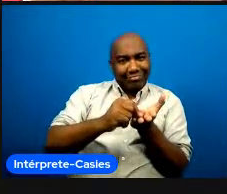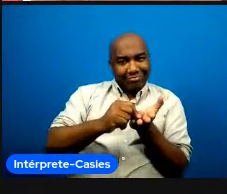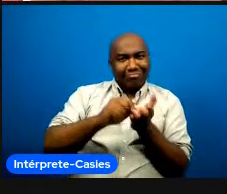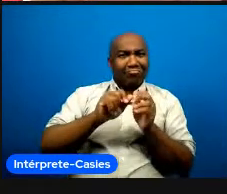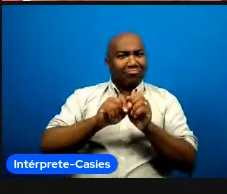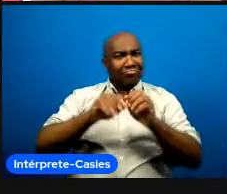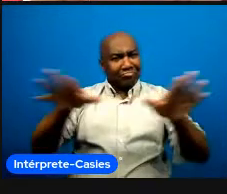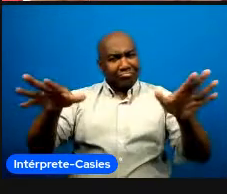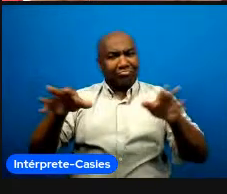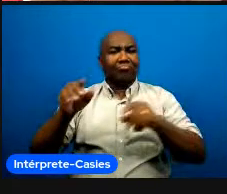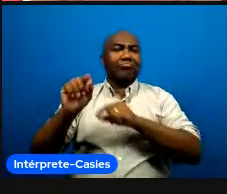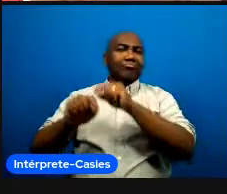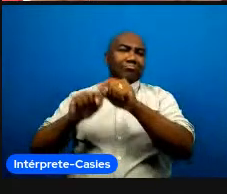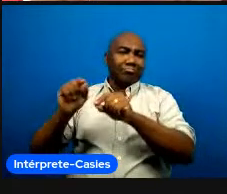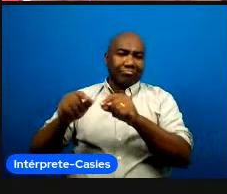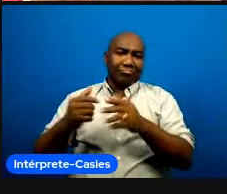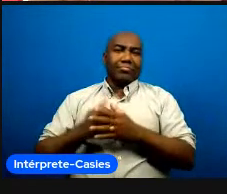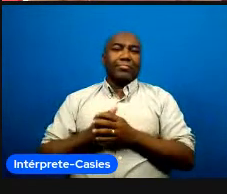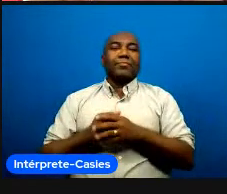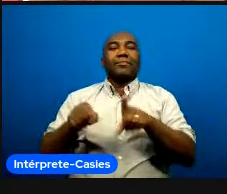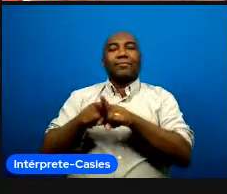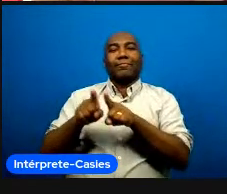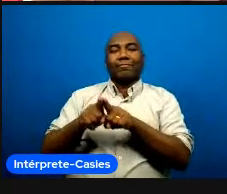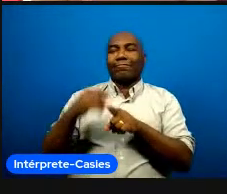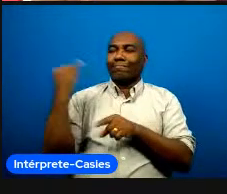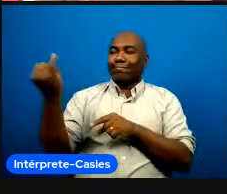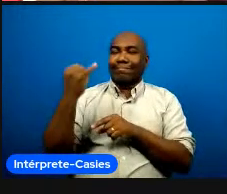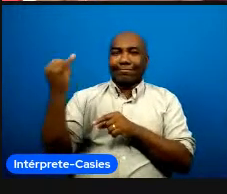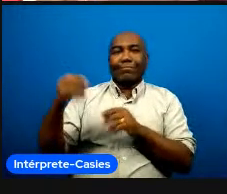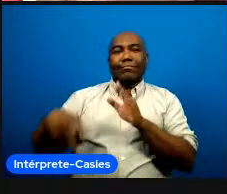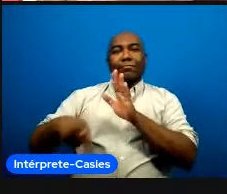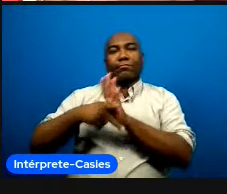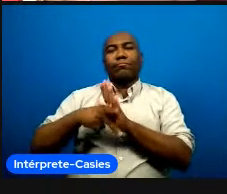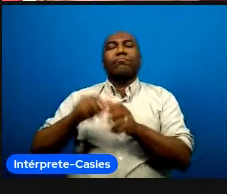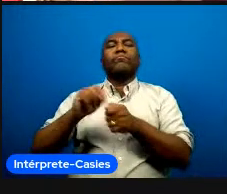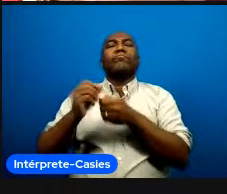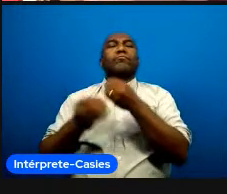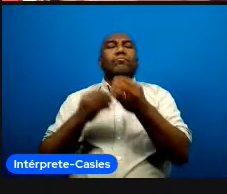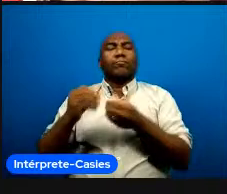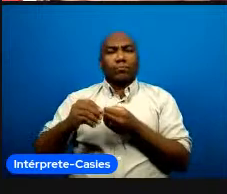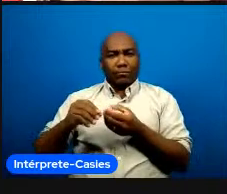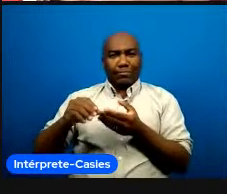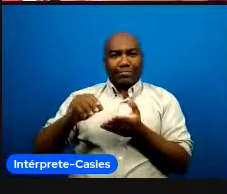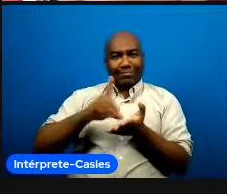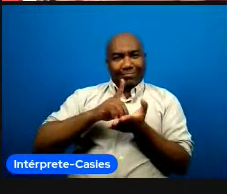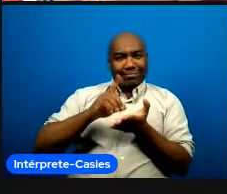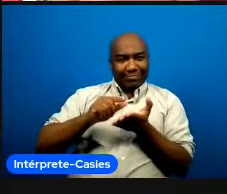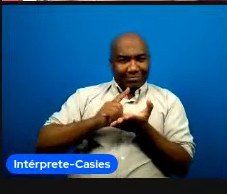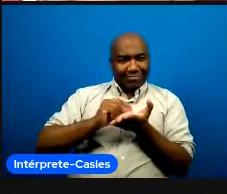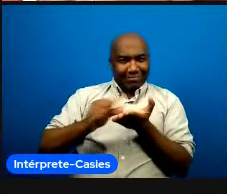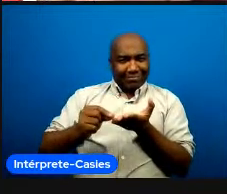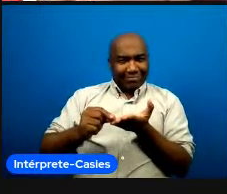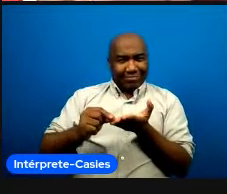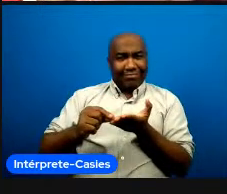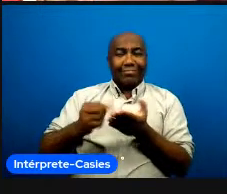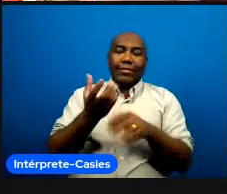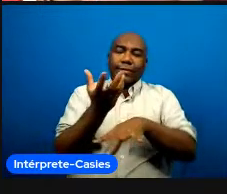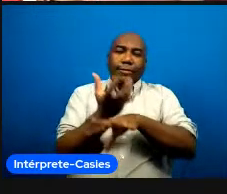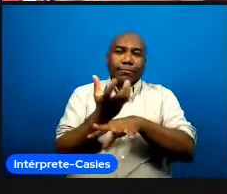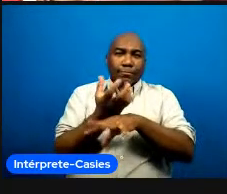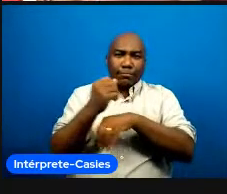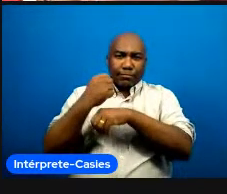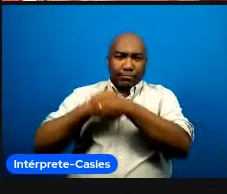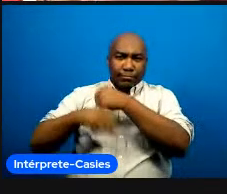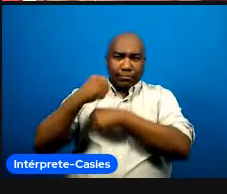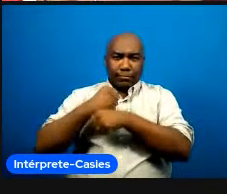sobre uma disciplina que a gente desenvolveu 2015 lá na Unicamp né a gente percebeu que